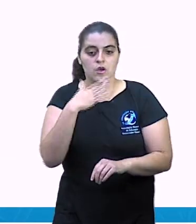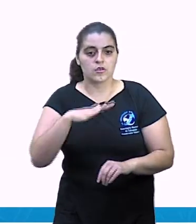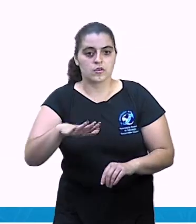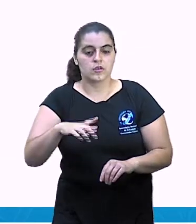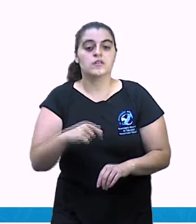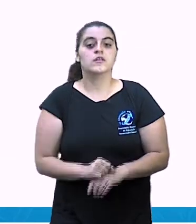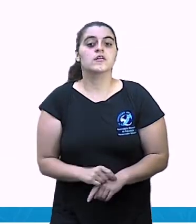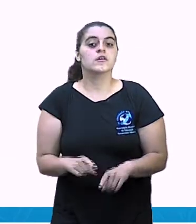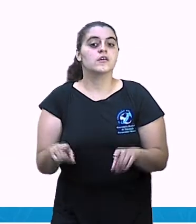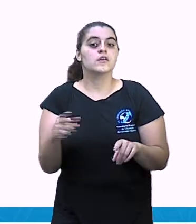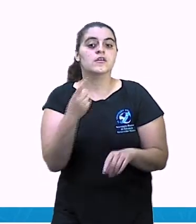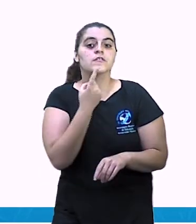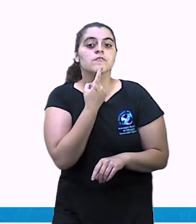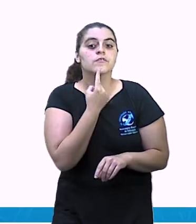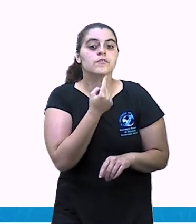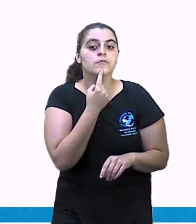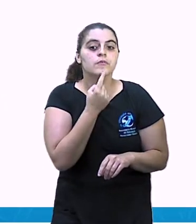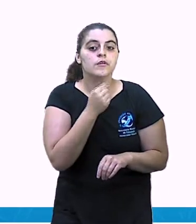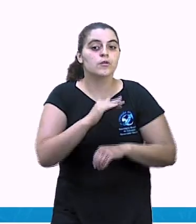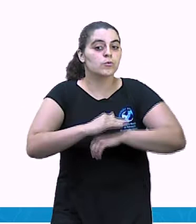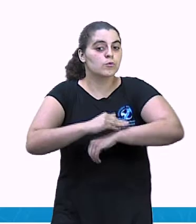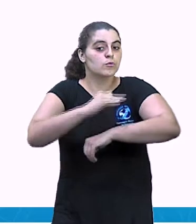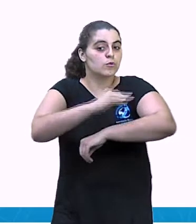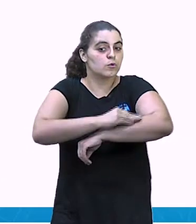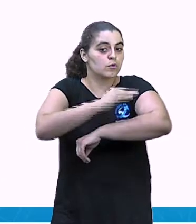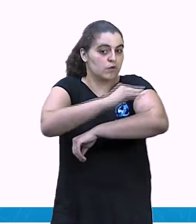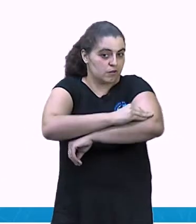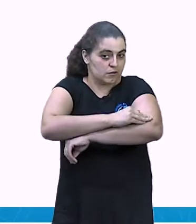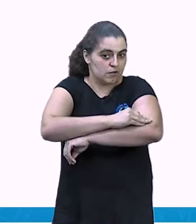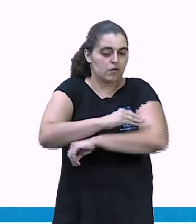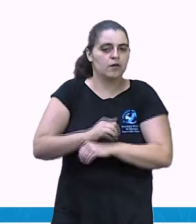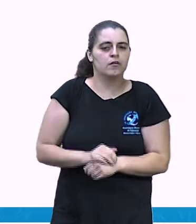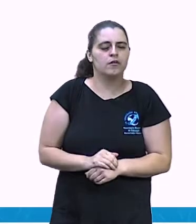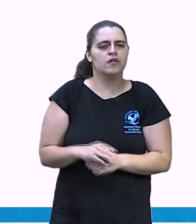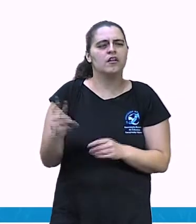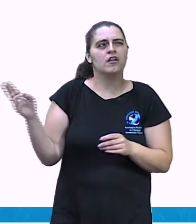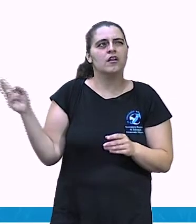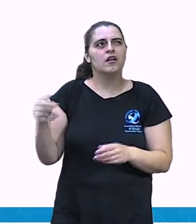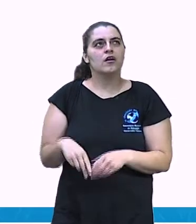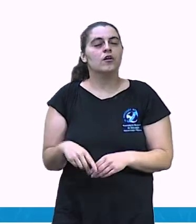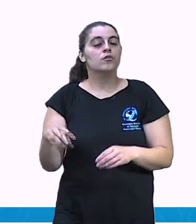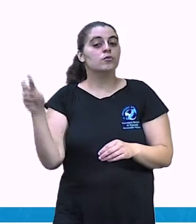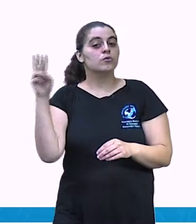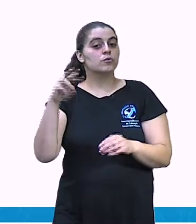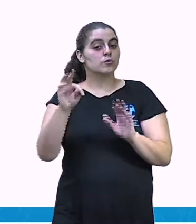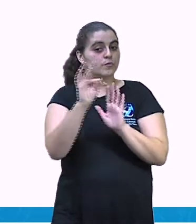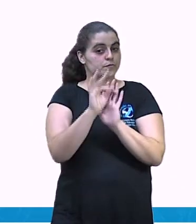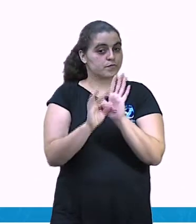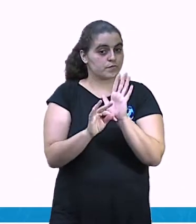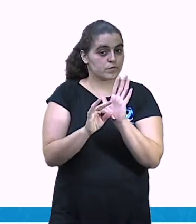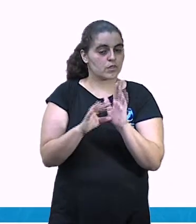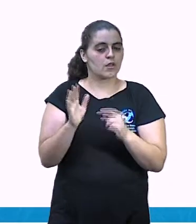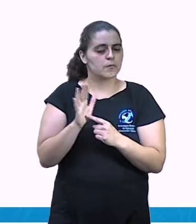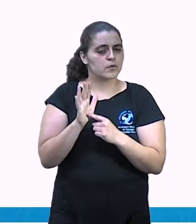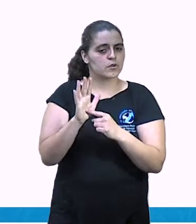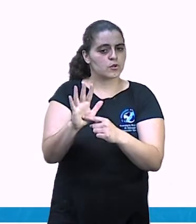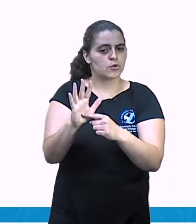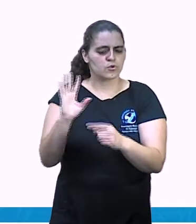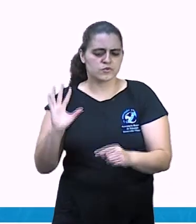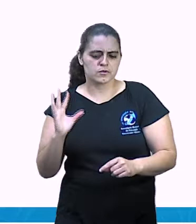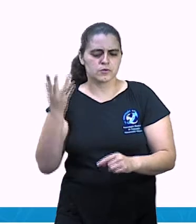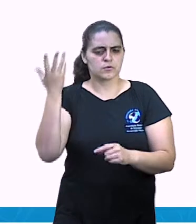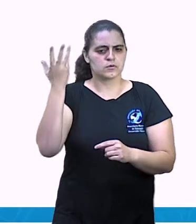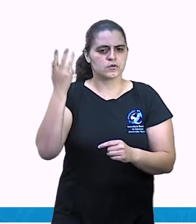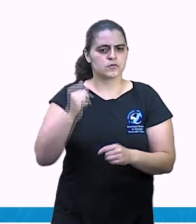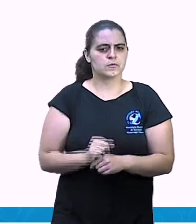Você viu que no nosso texto começou, né? Contando a situação, que iria acontecer. E logo veio